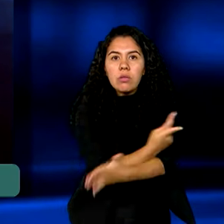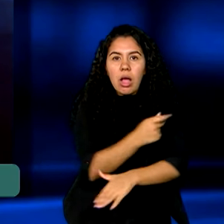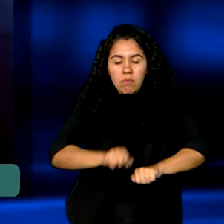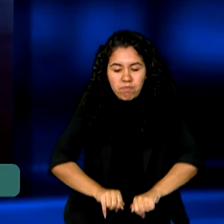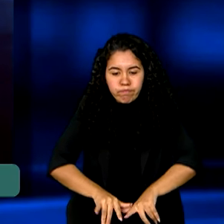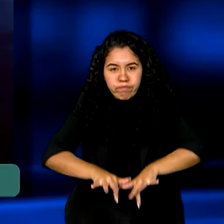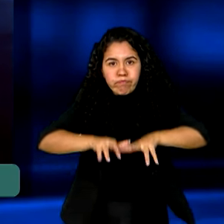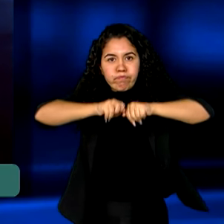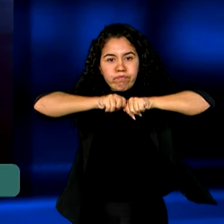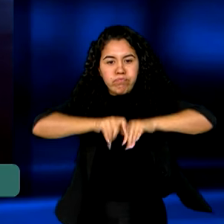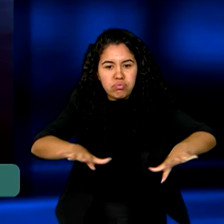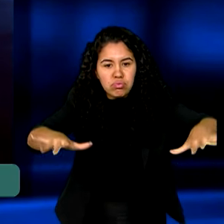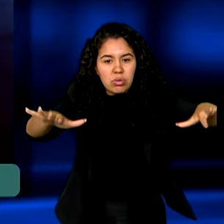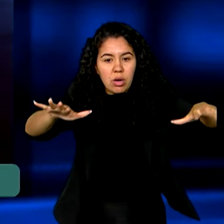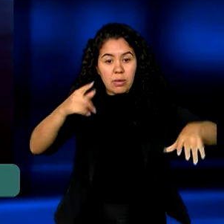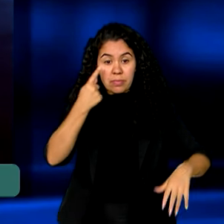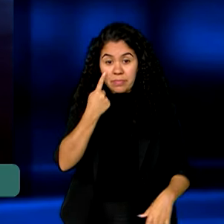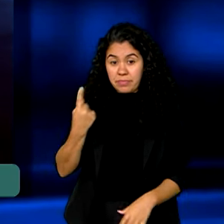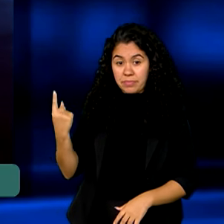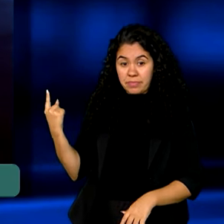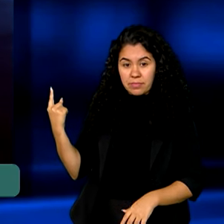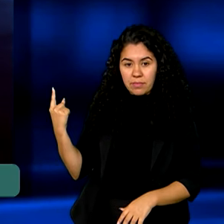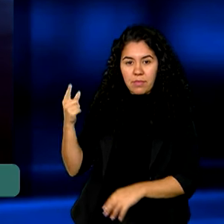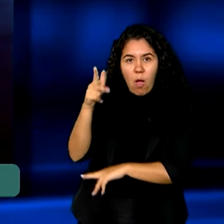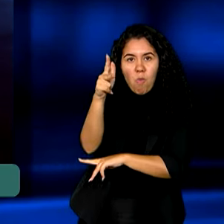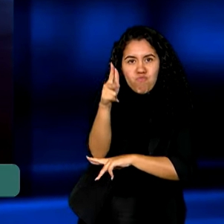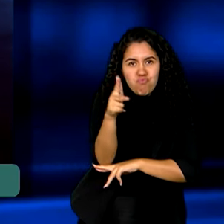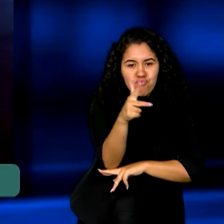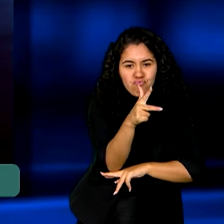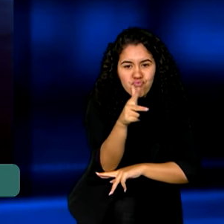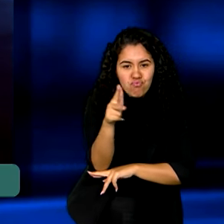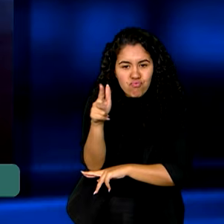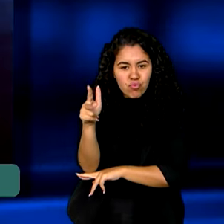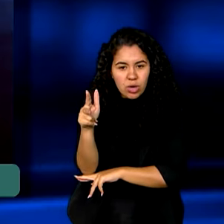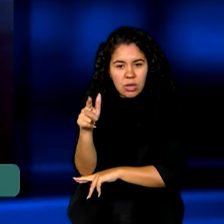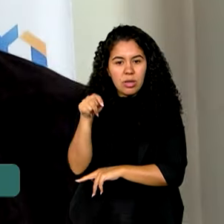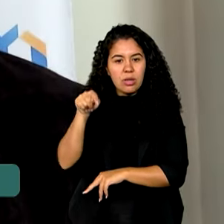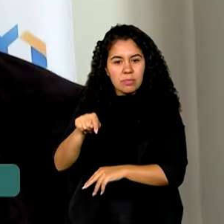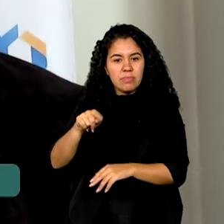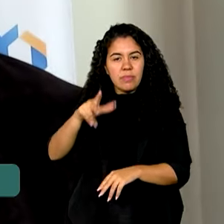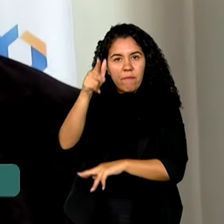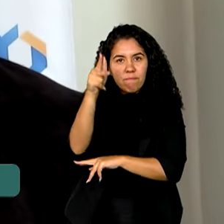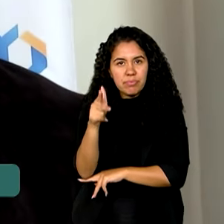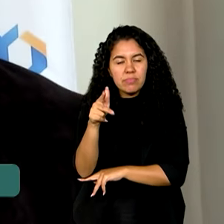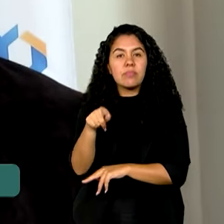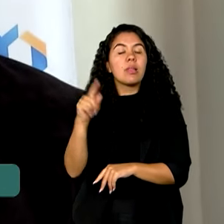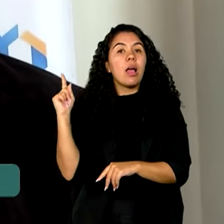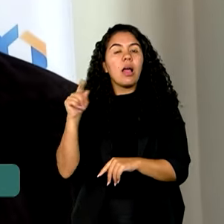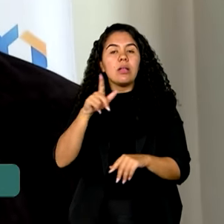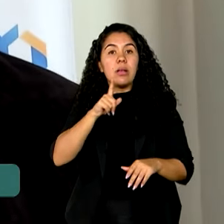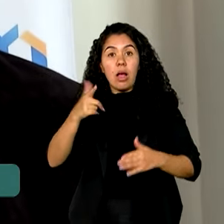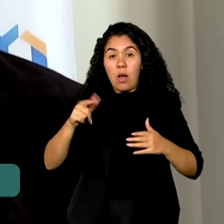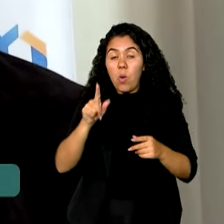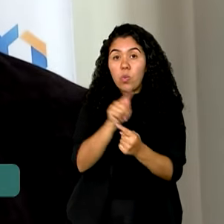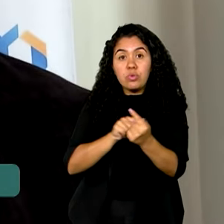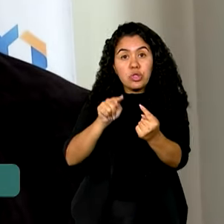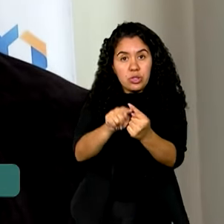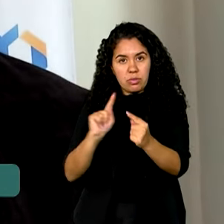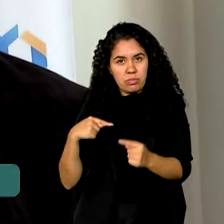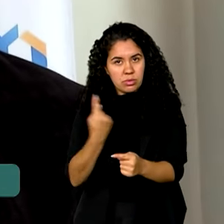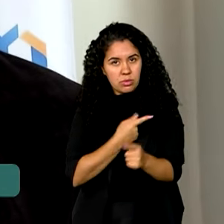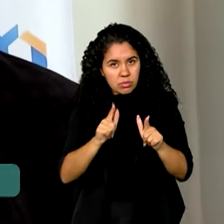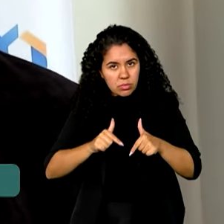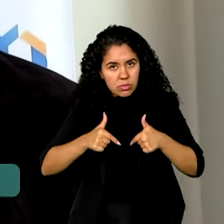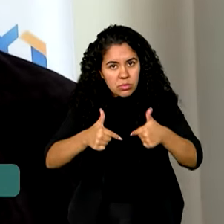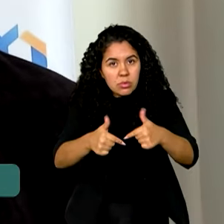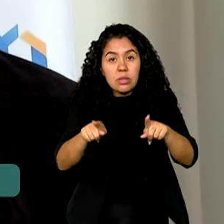capital, seguirá em operação a estação gasômetro instalada durante a cheia. A intenção do Serviço Geológico do Brasil e da Agência